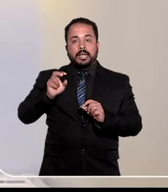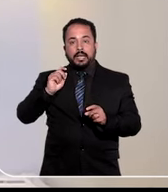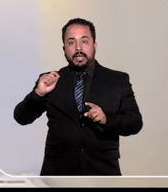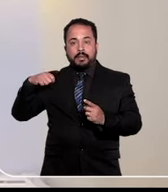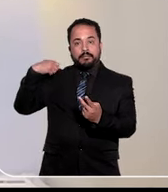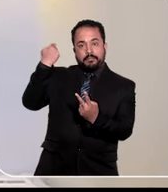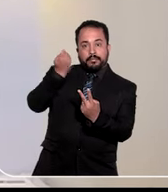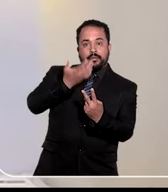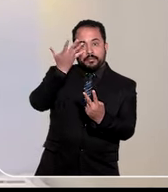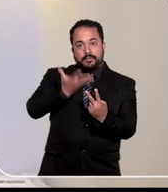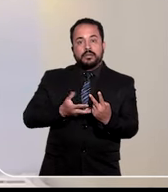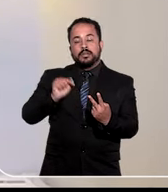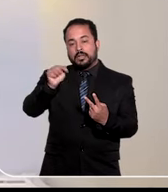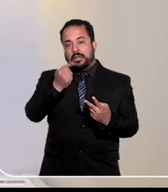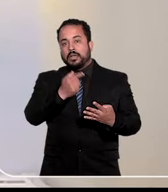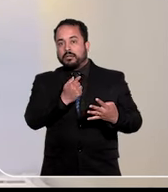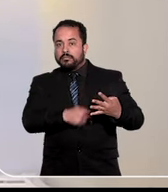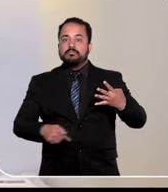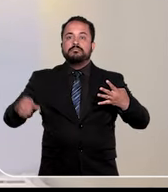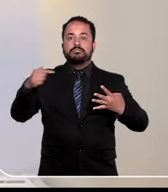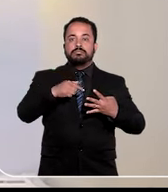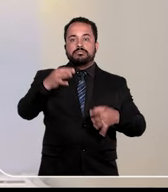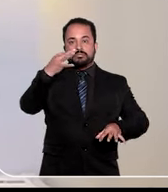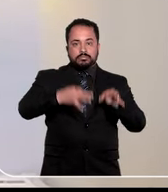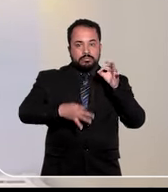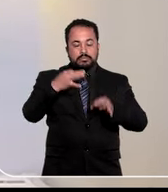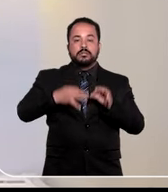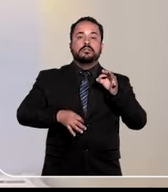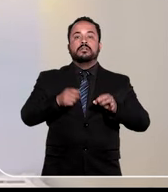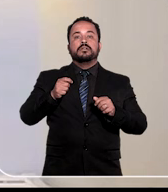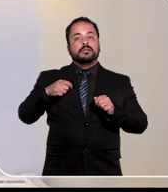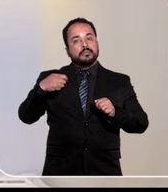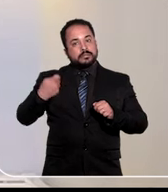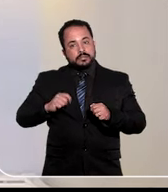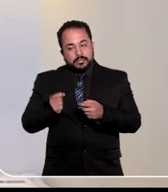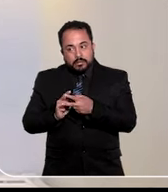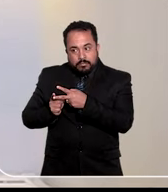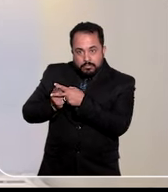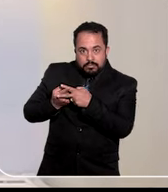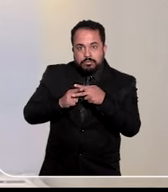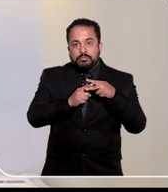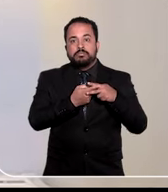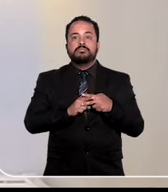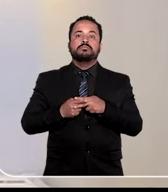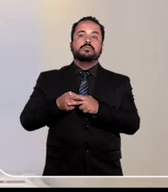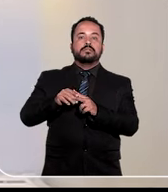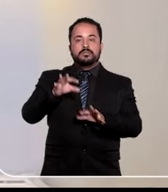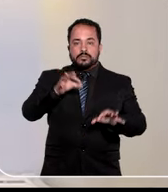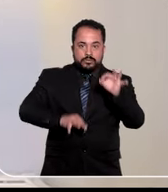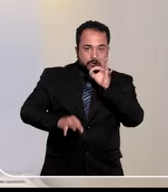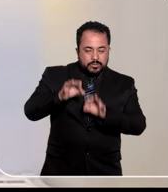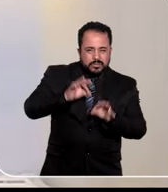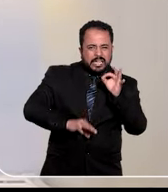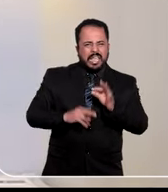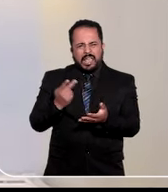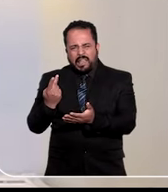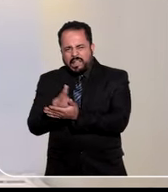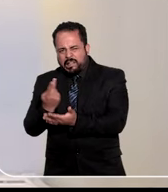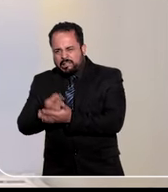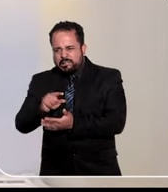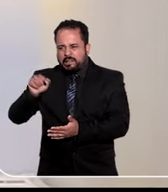de que uma parte provoque novamente a jurisdição para que possa o tribunal eventualmente corrigir